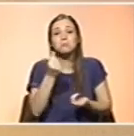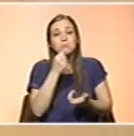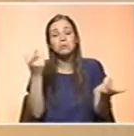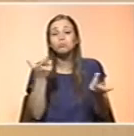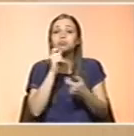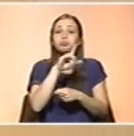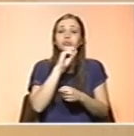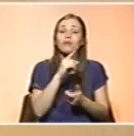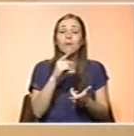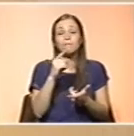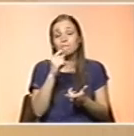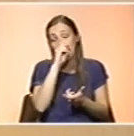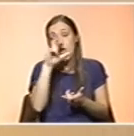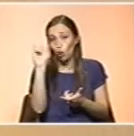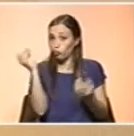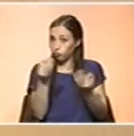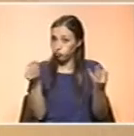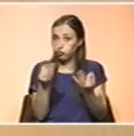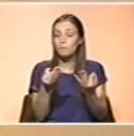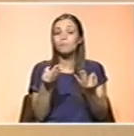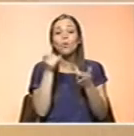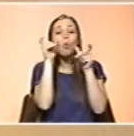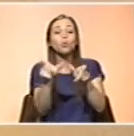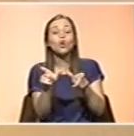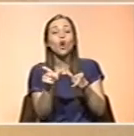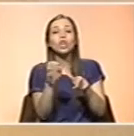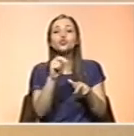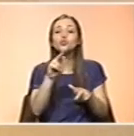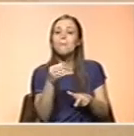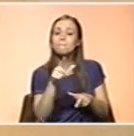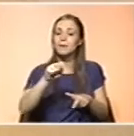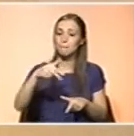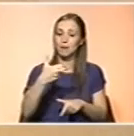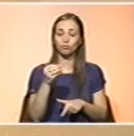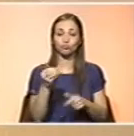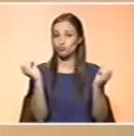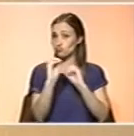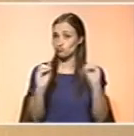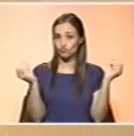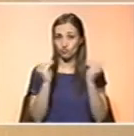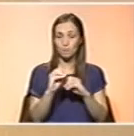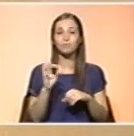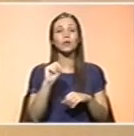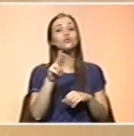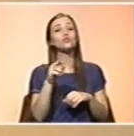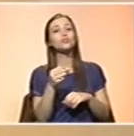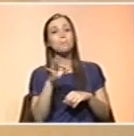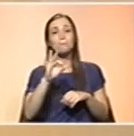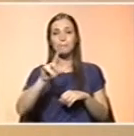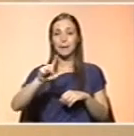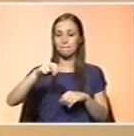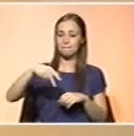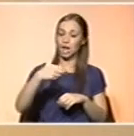erradamente, de controlar os suplementos. Os suplementos que são comercializados em Portugal,